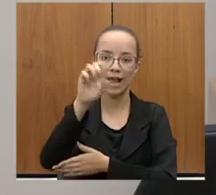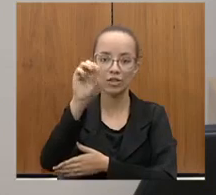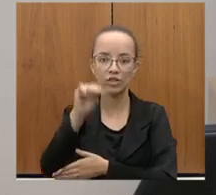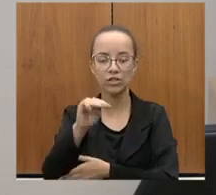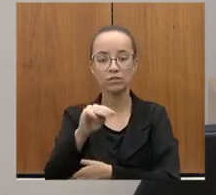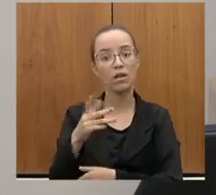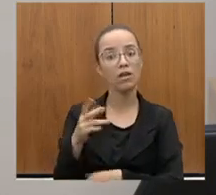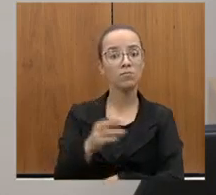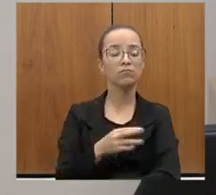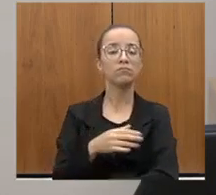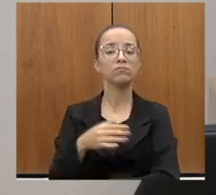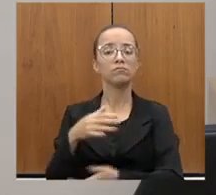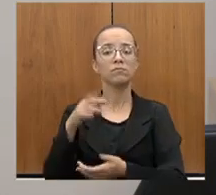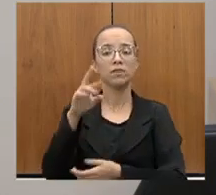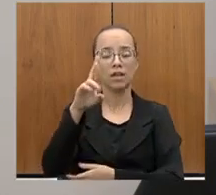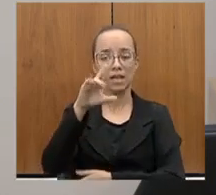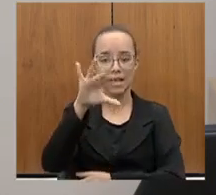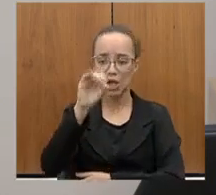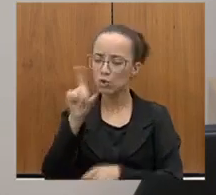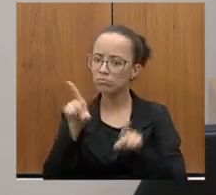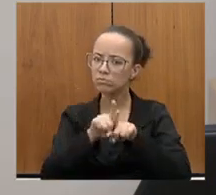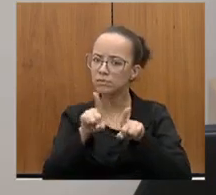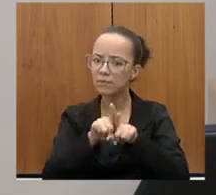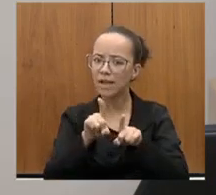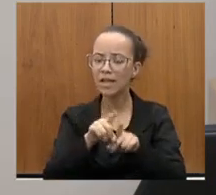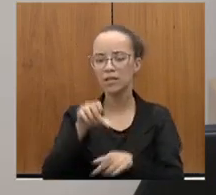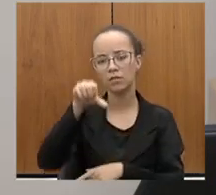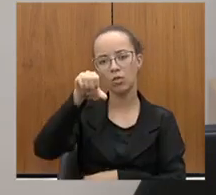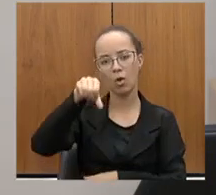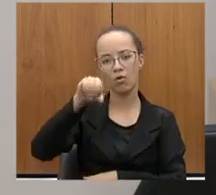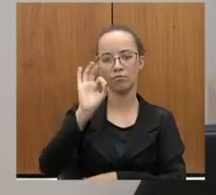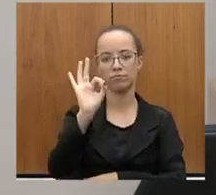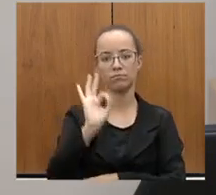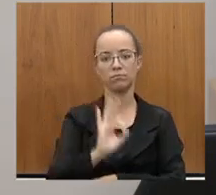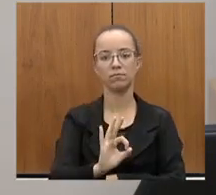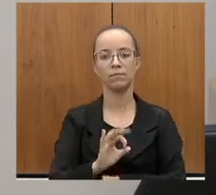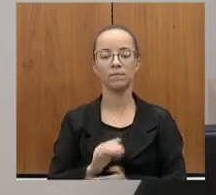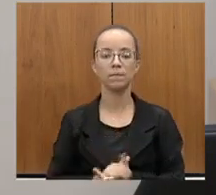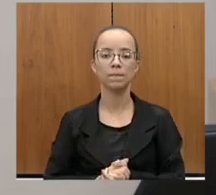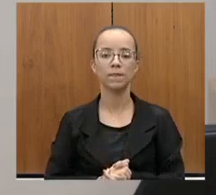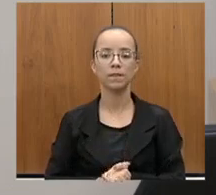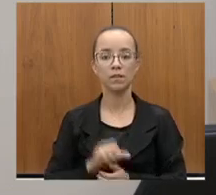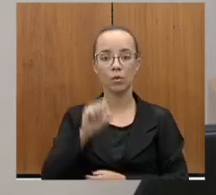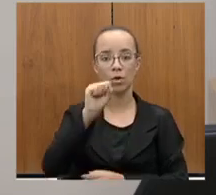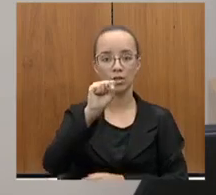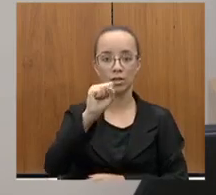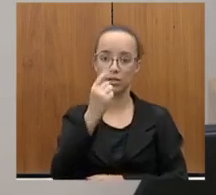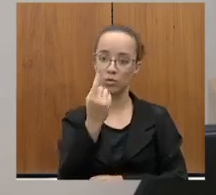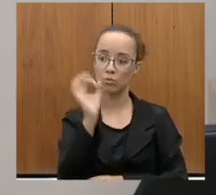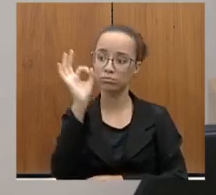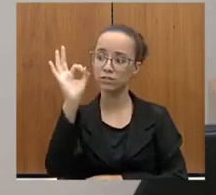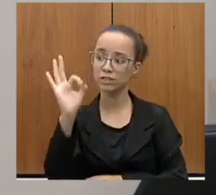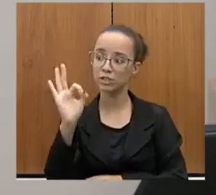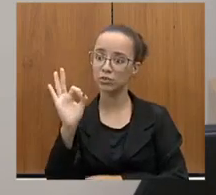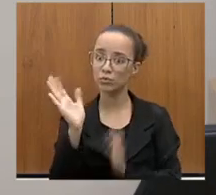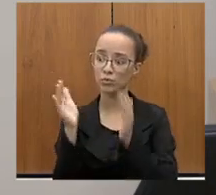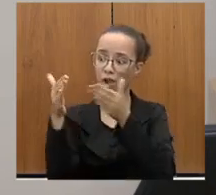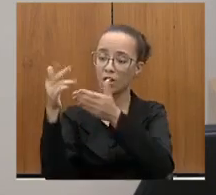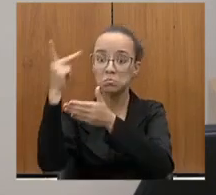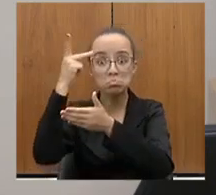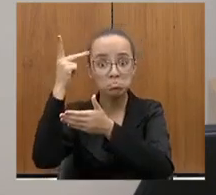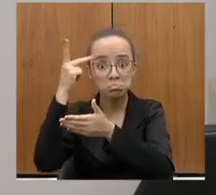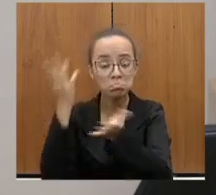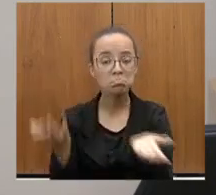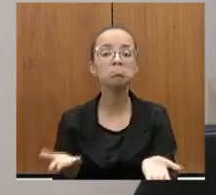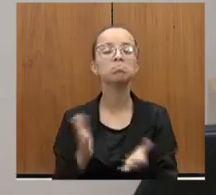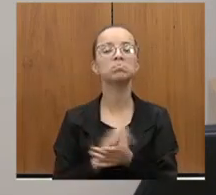mesmo que Minas Gerais, 9%, 81% para São Paulo. E